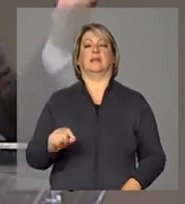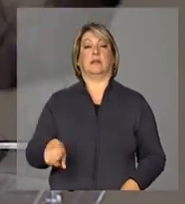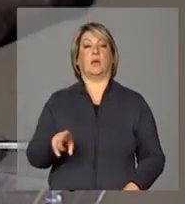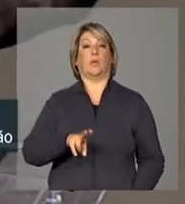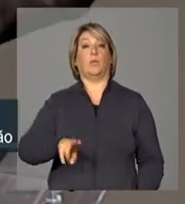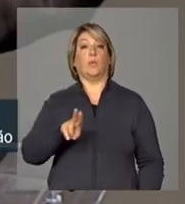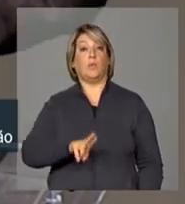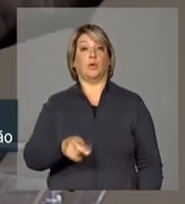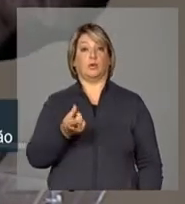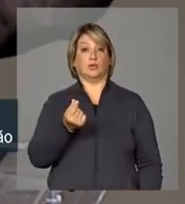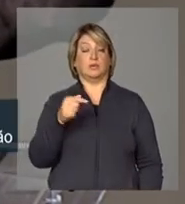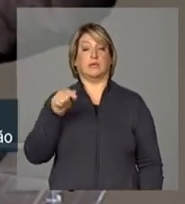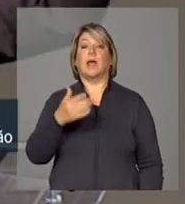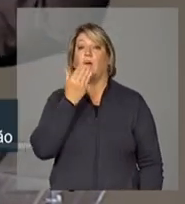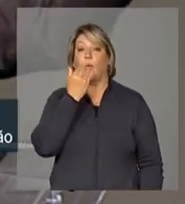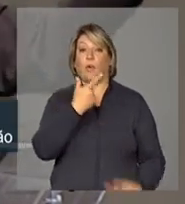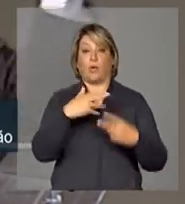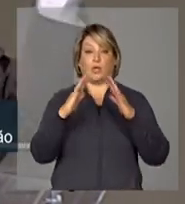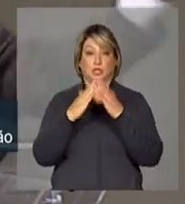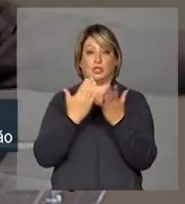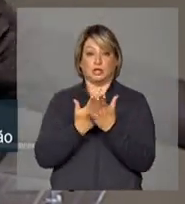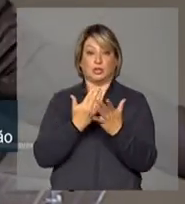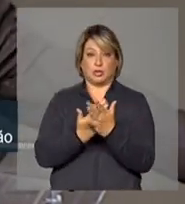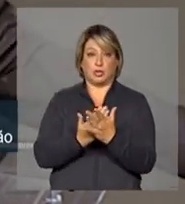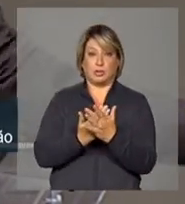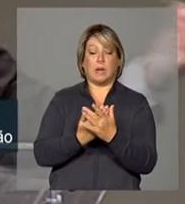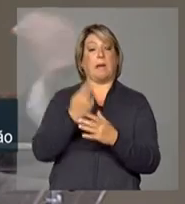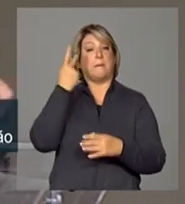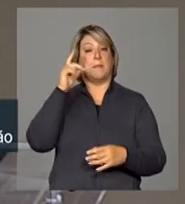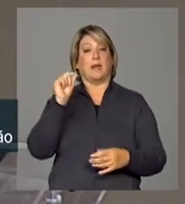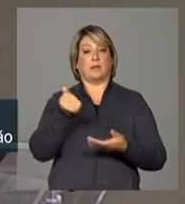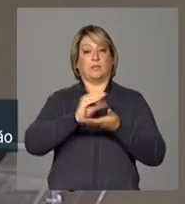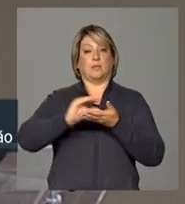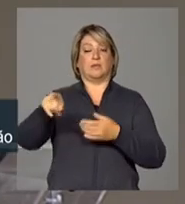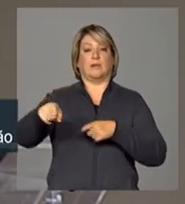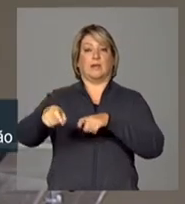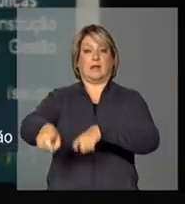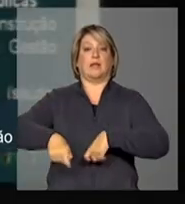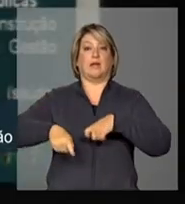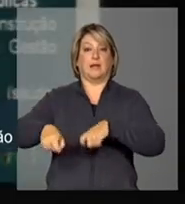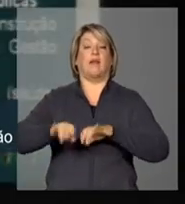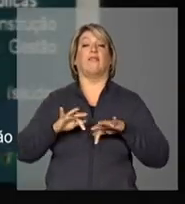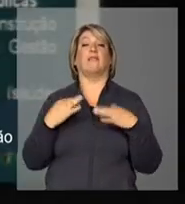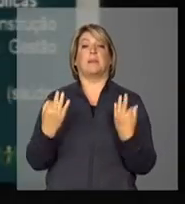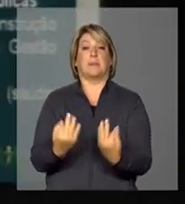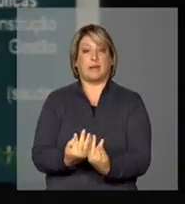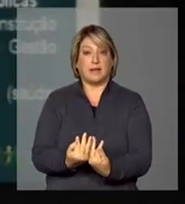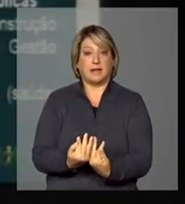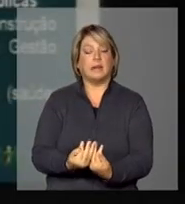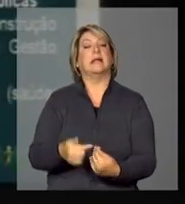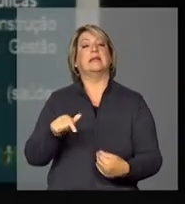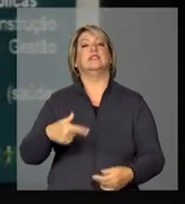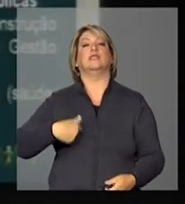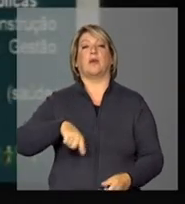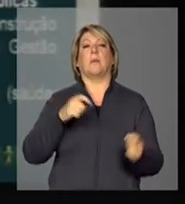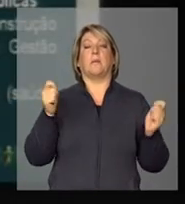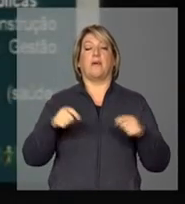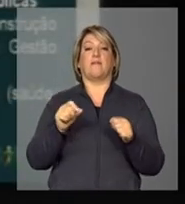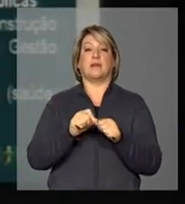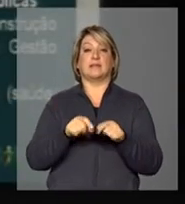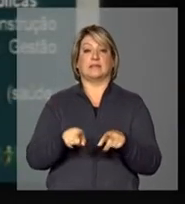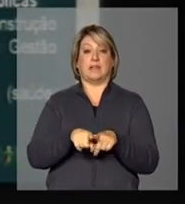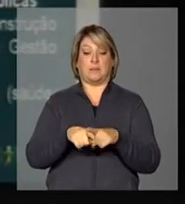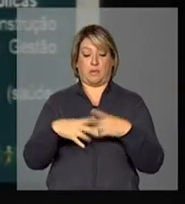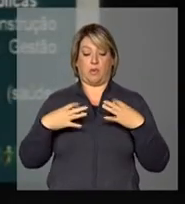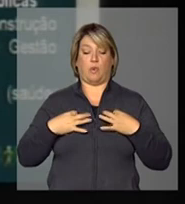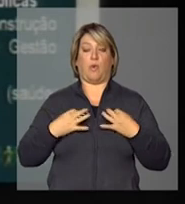utilizar o recurso da merenda escolar para aplicar na agricultura familiar. Isso nós podemos fazer com os uniformes que